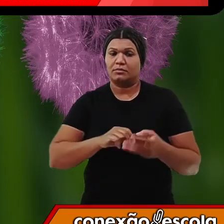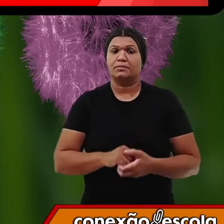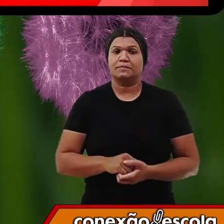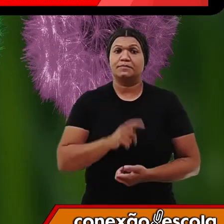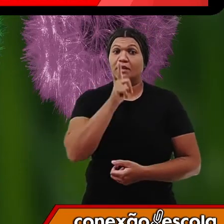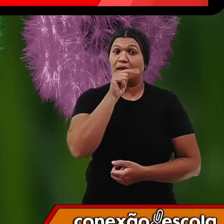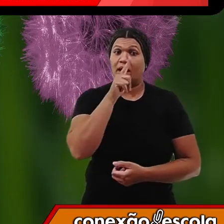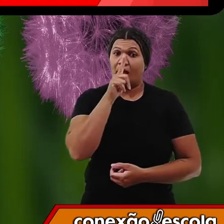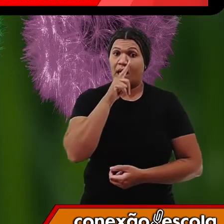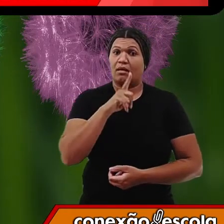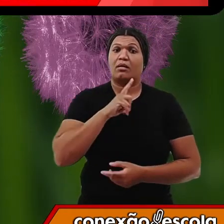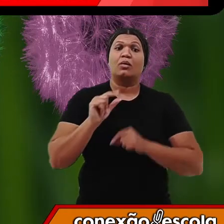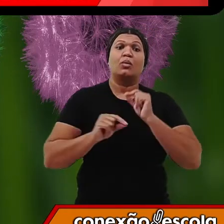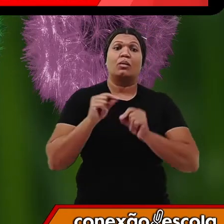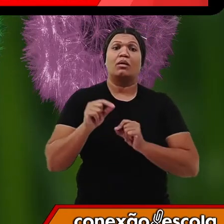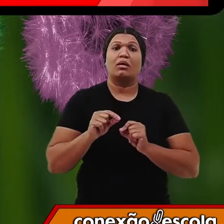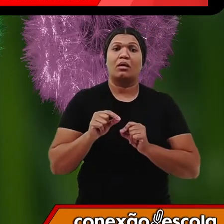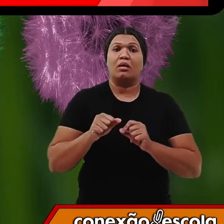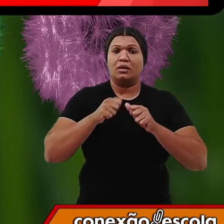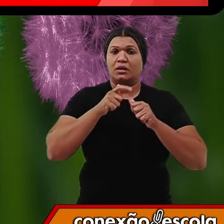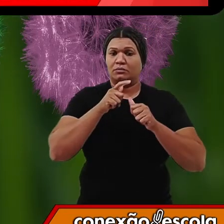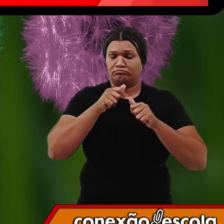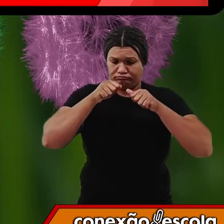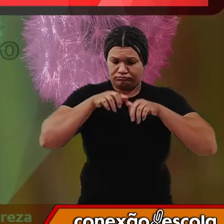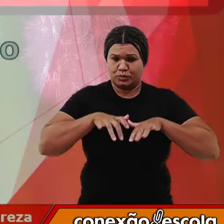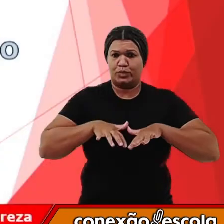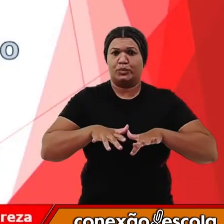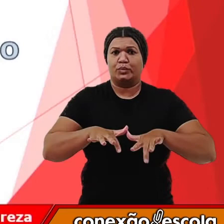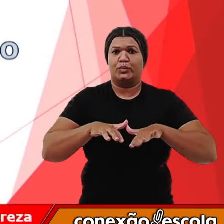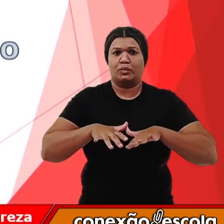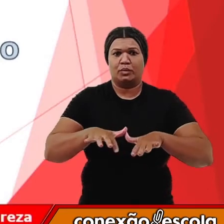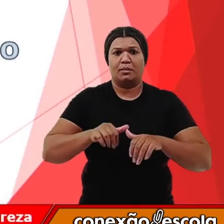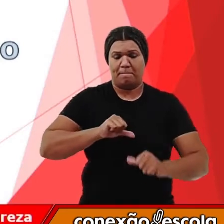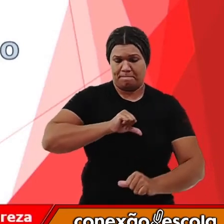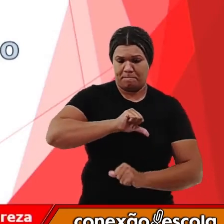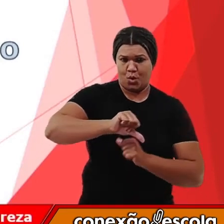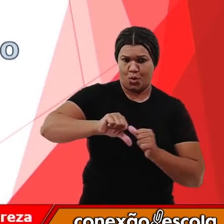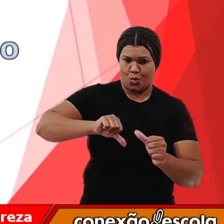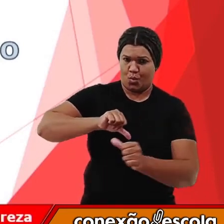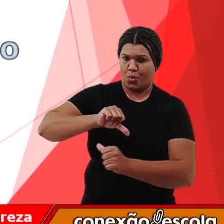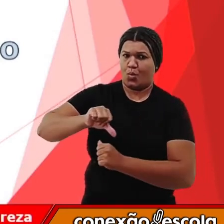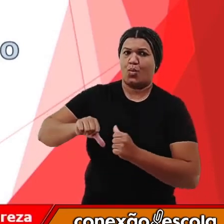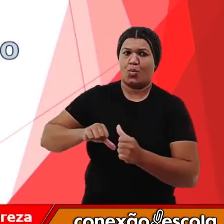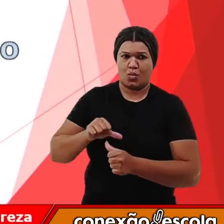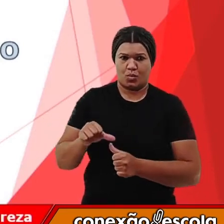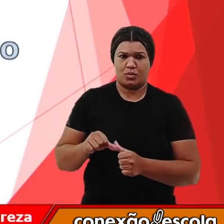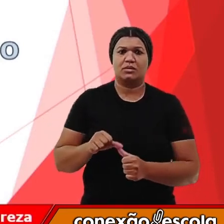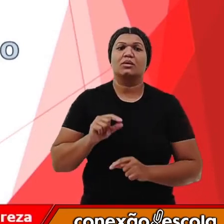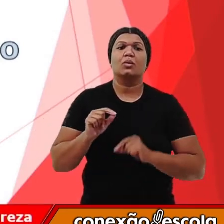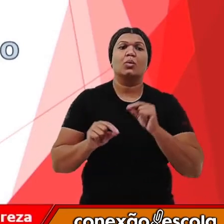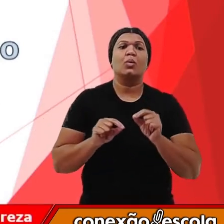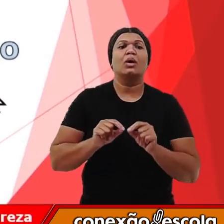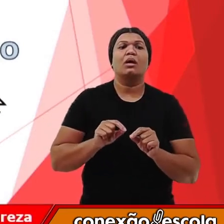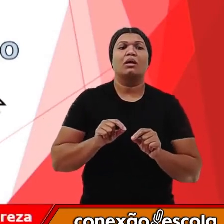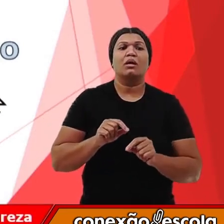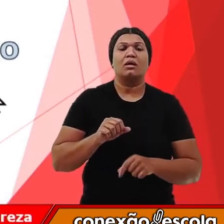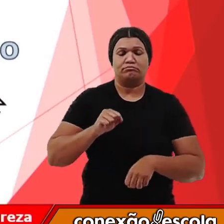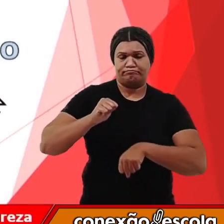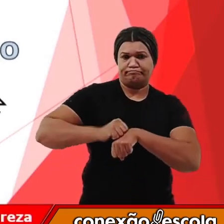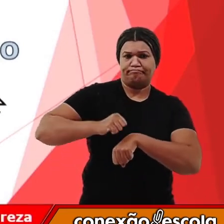no estado líquido e vai para o estado sólido, eu digo, está acontecendo uma